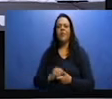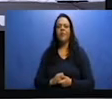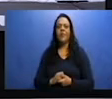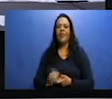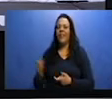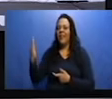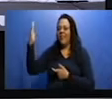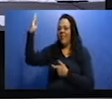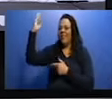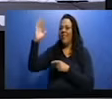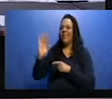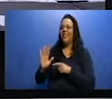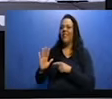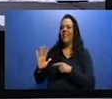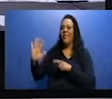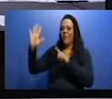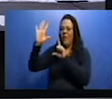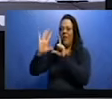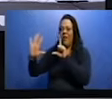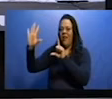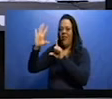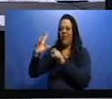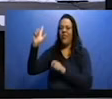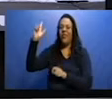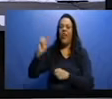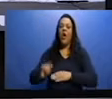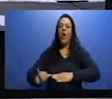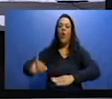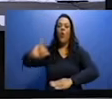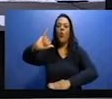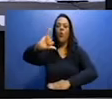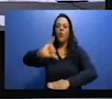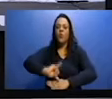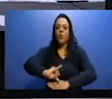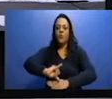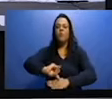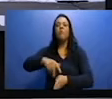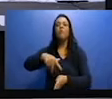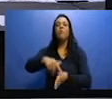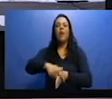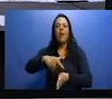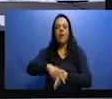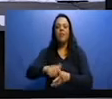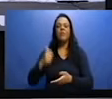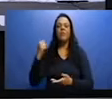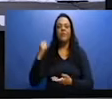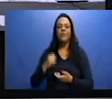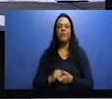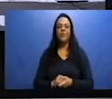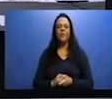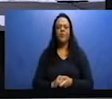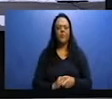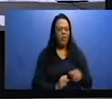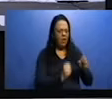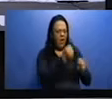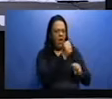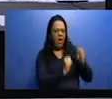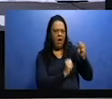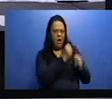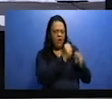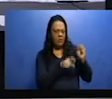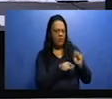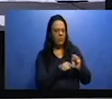região central aí, o calçadão comercial da nossa cidade, né? A indústria, ela pode ou não